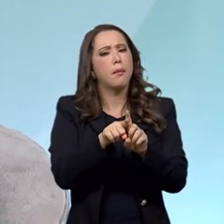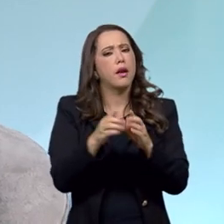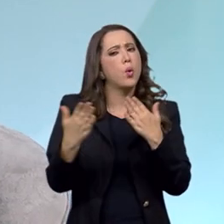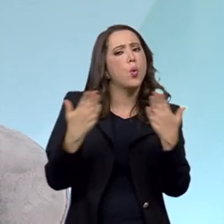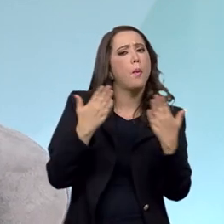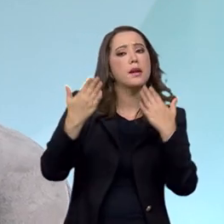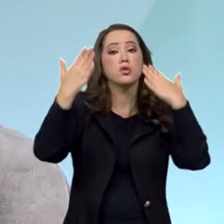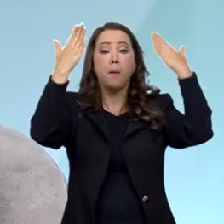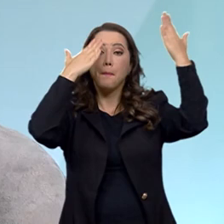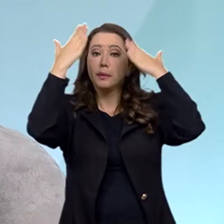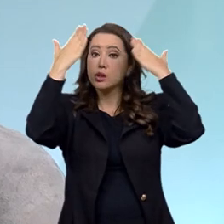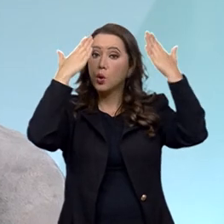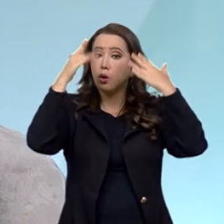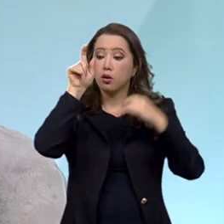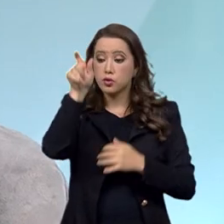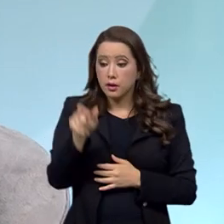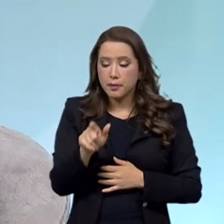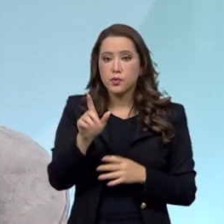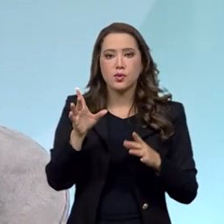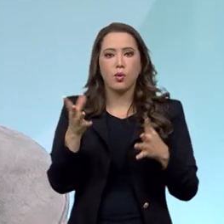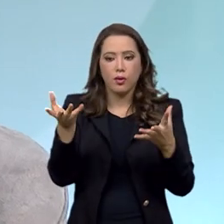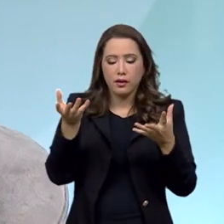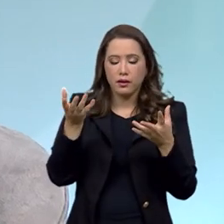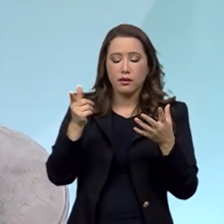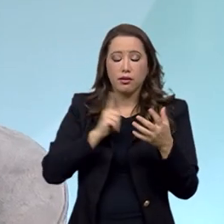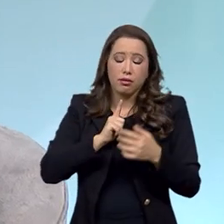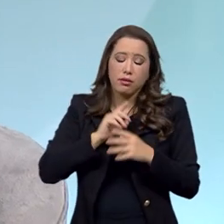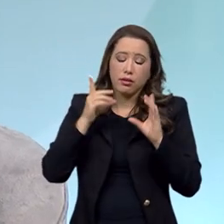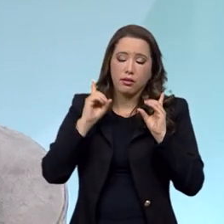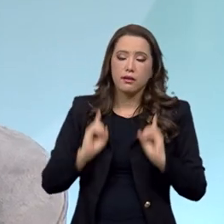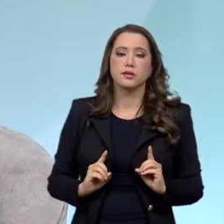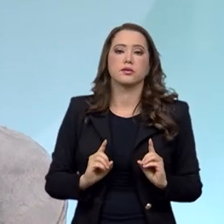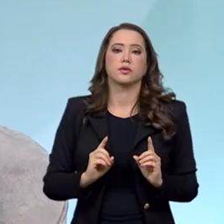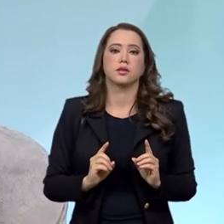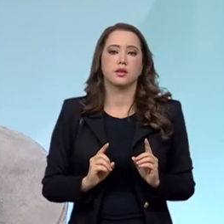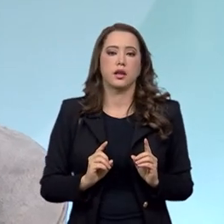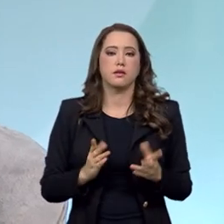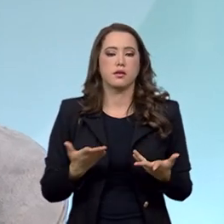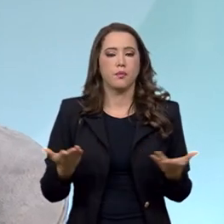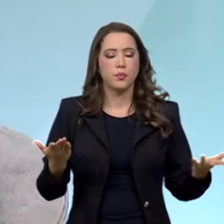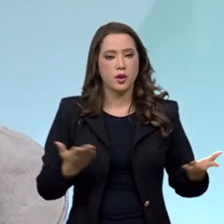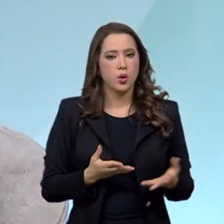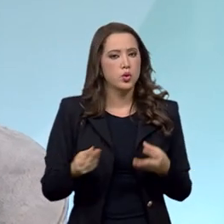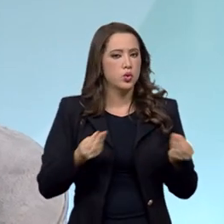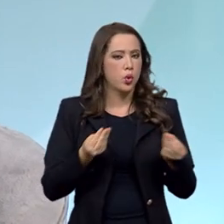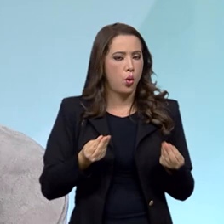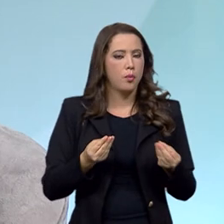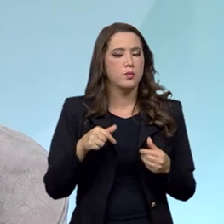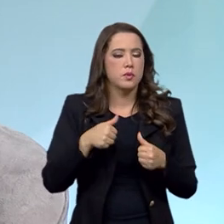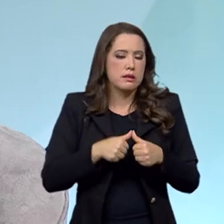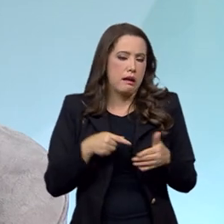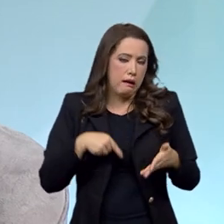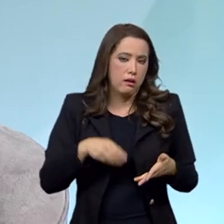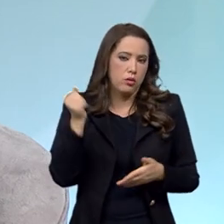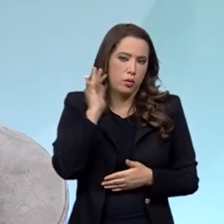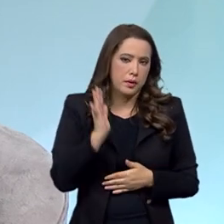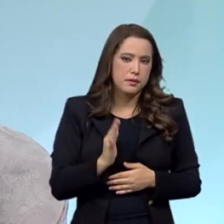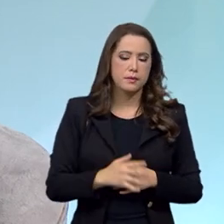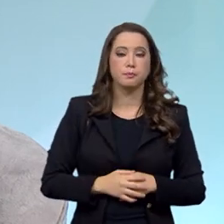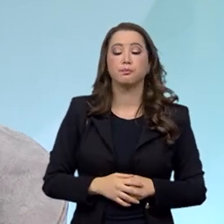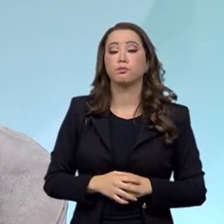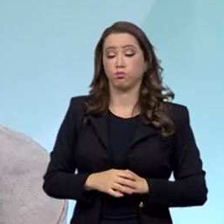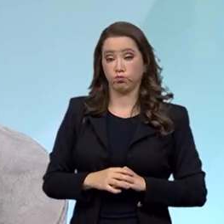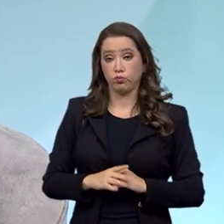que estado isso está no Brasil? Como foi mencionado, quando o presidente Bolsonaro assumiu